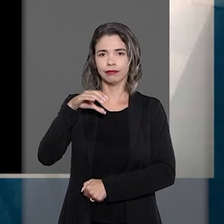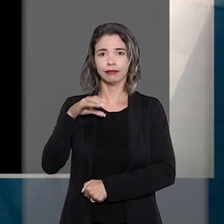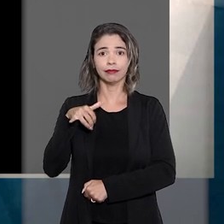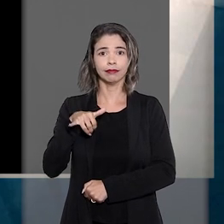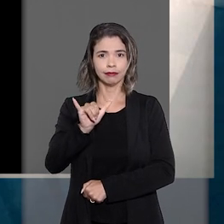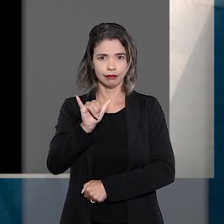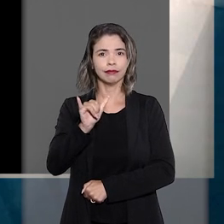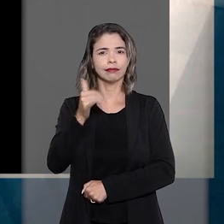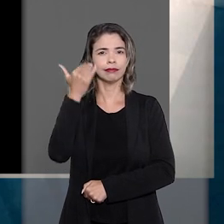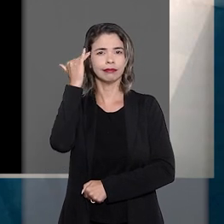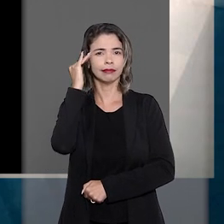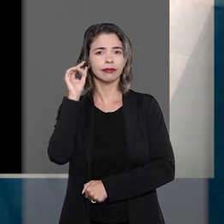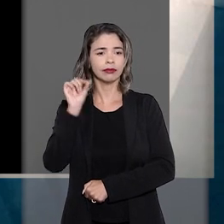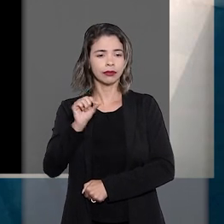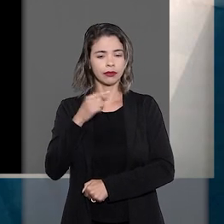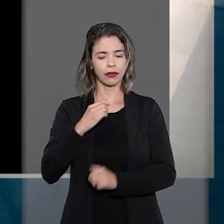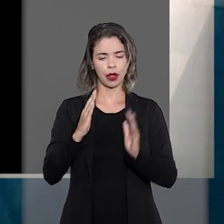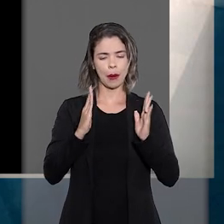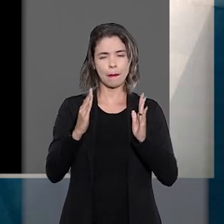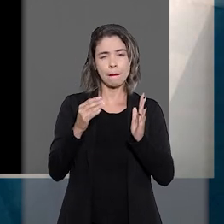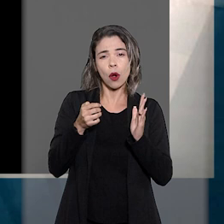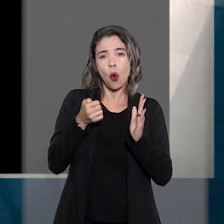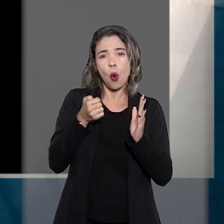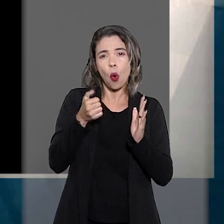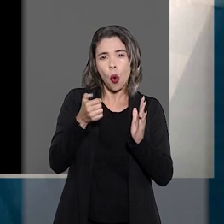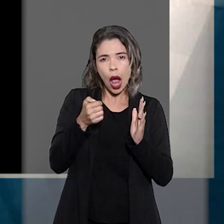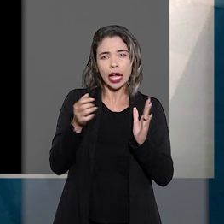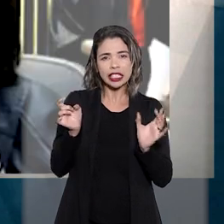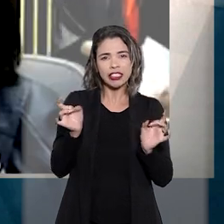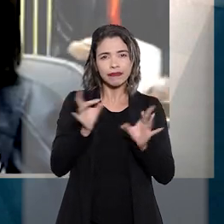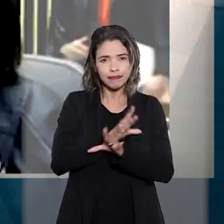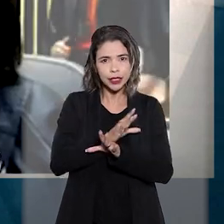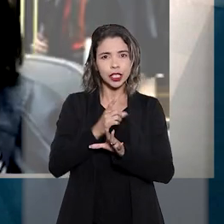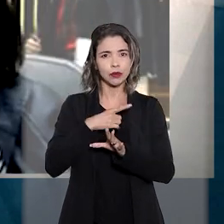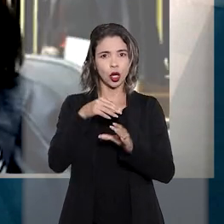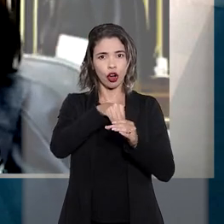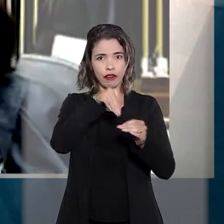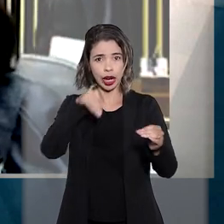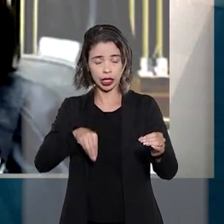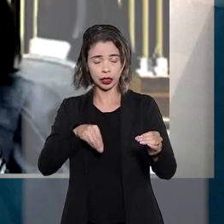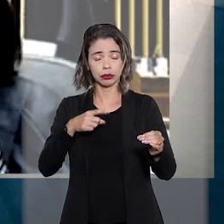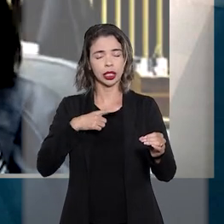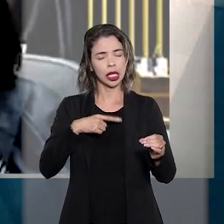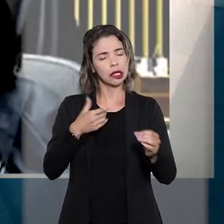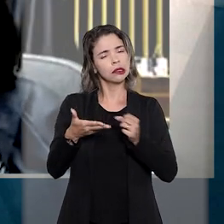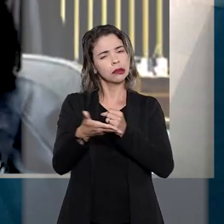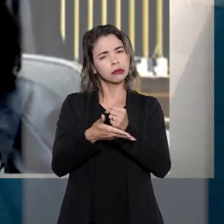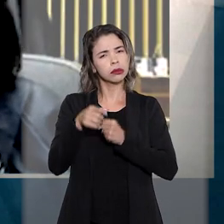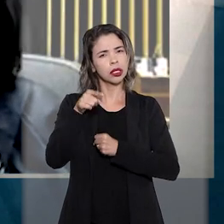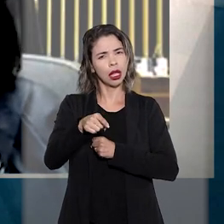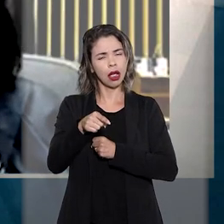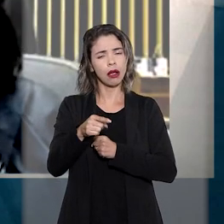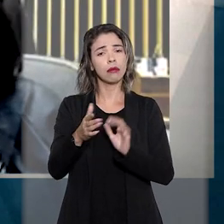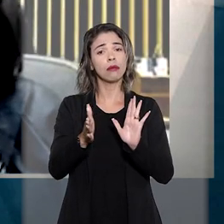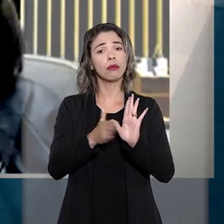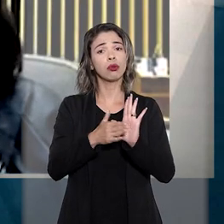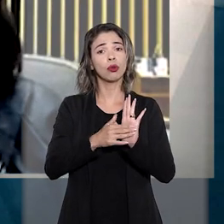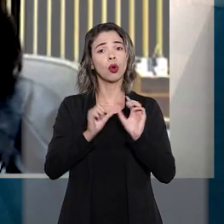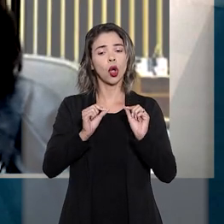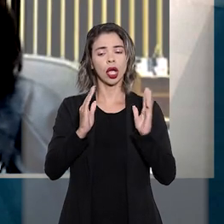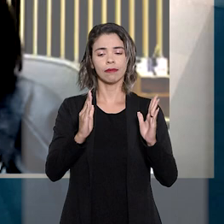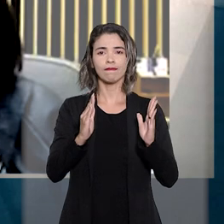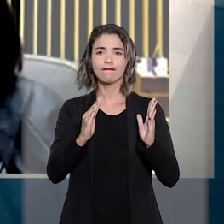considerando a proximidade do fim do prazo de afastamento cautelar e a permanência dos motivos que embasaram essa medida,